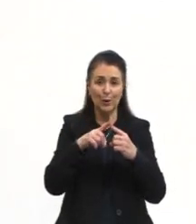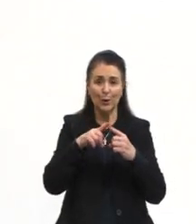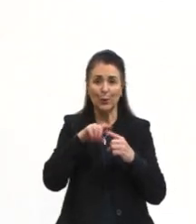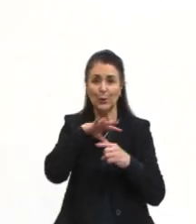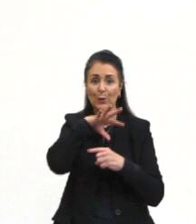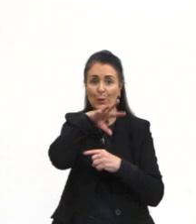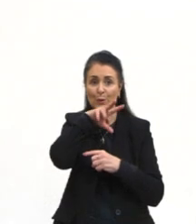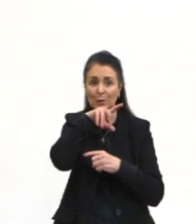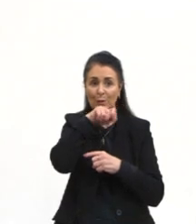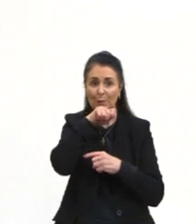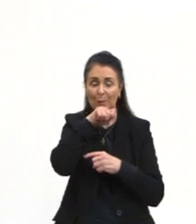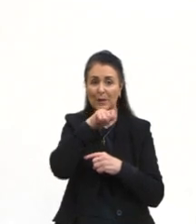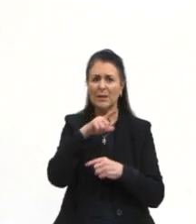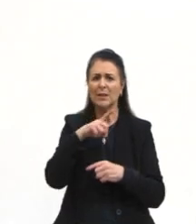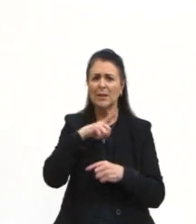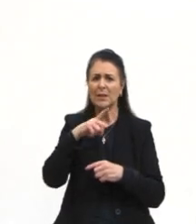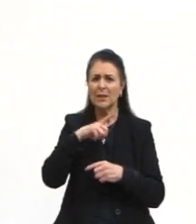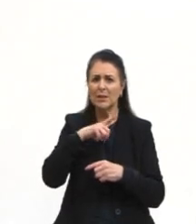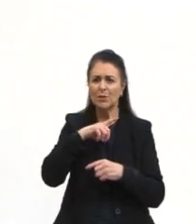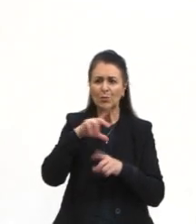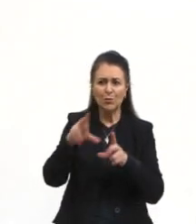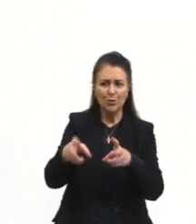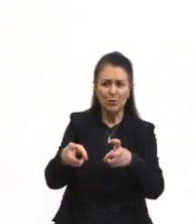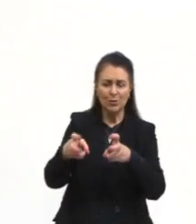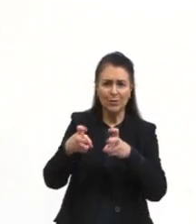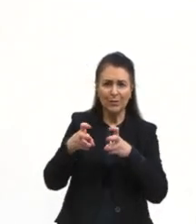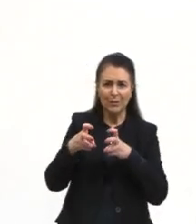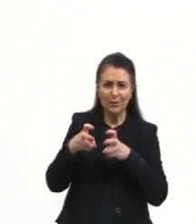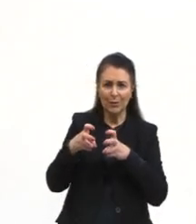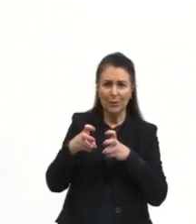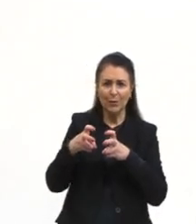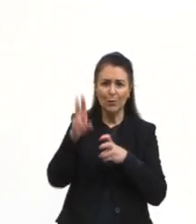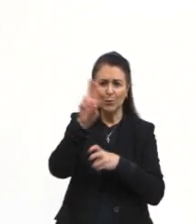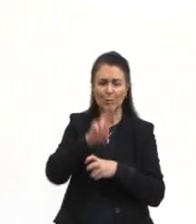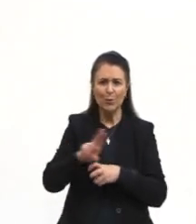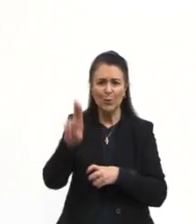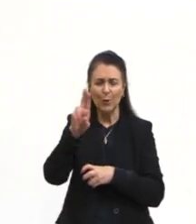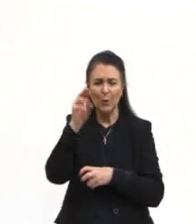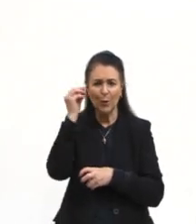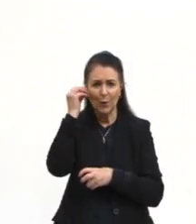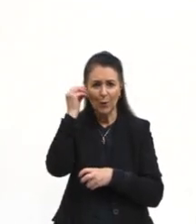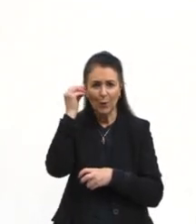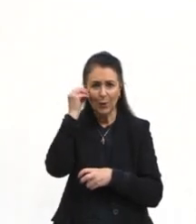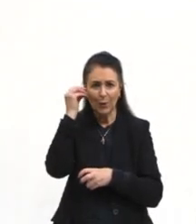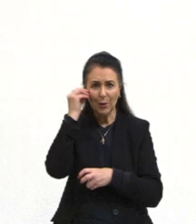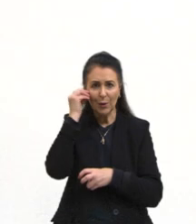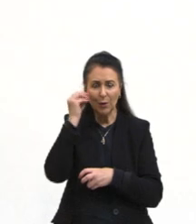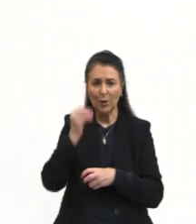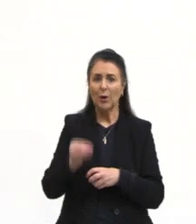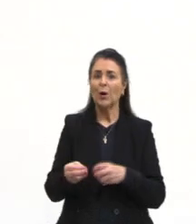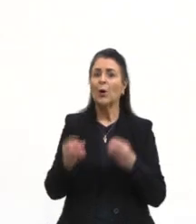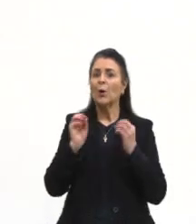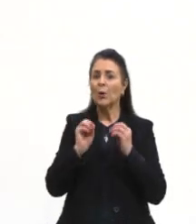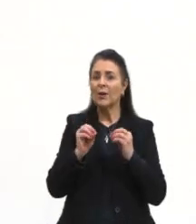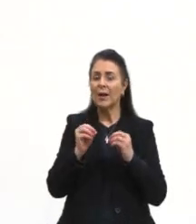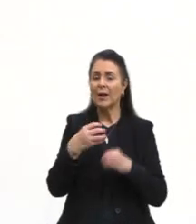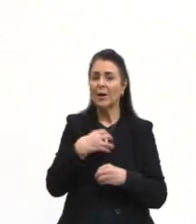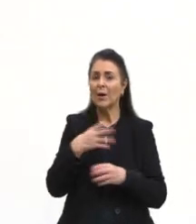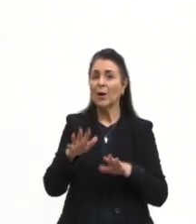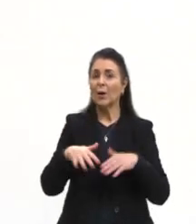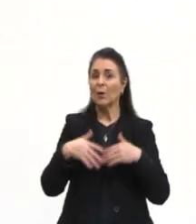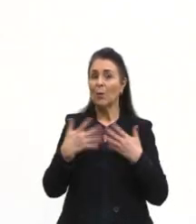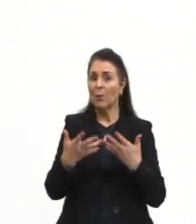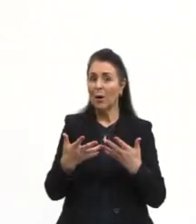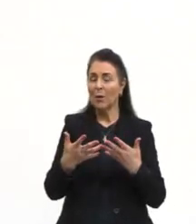qual que é?